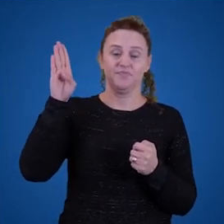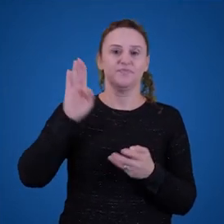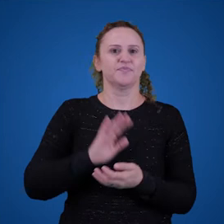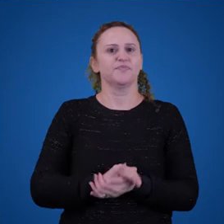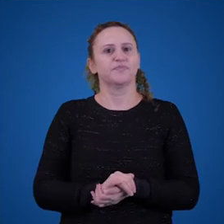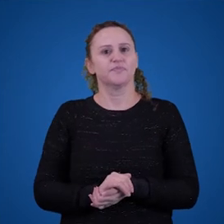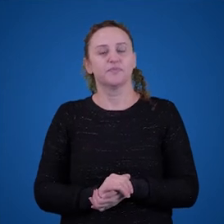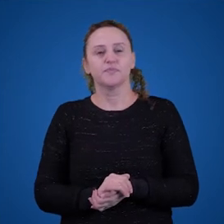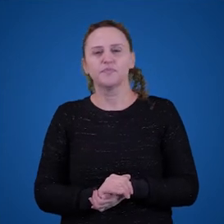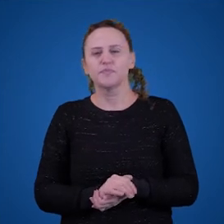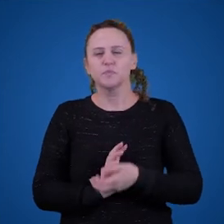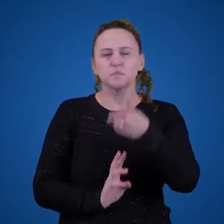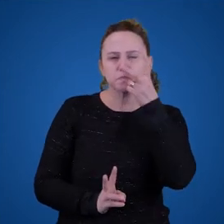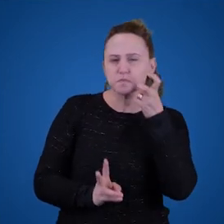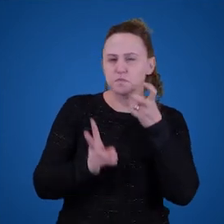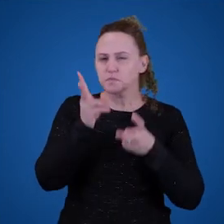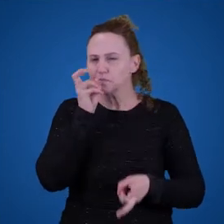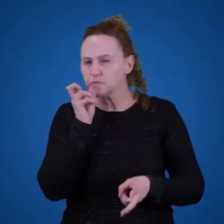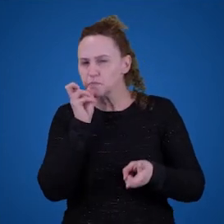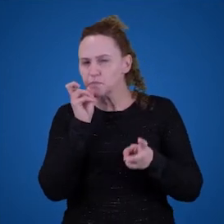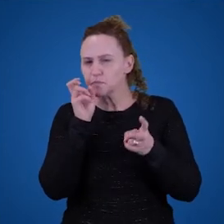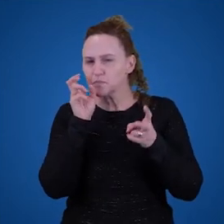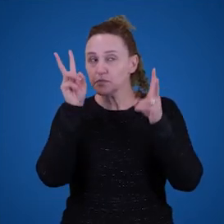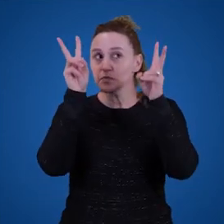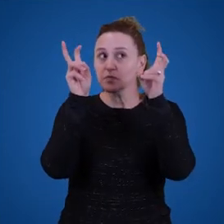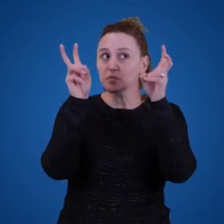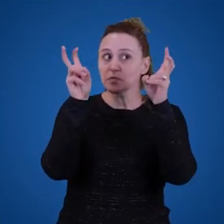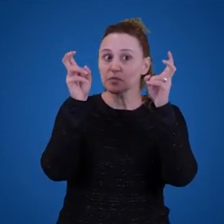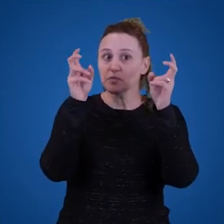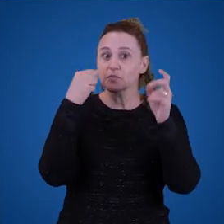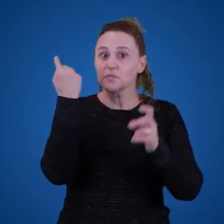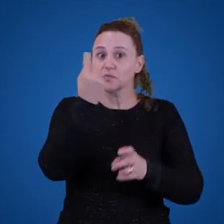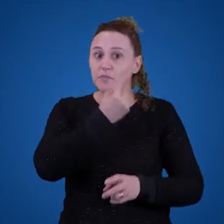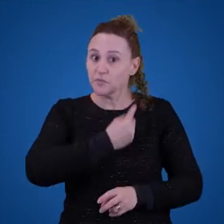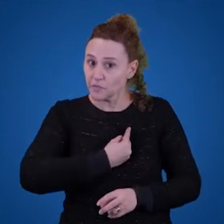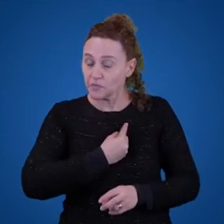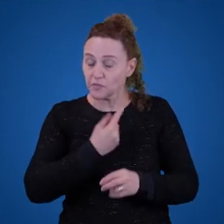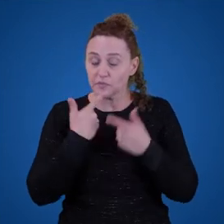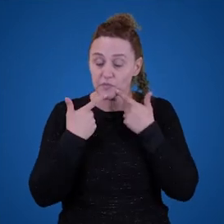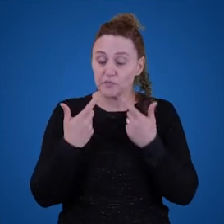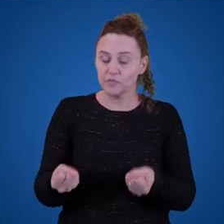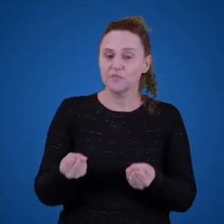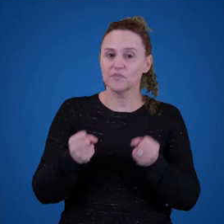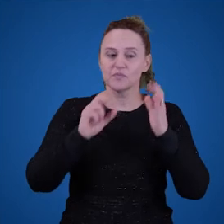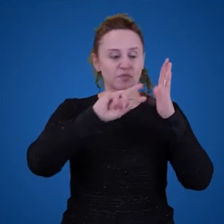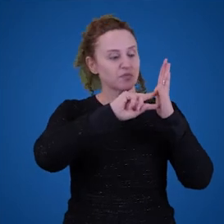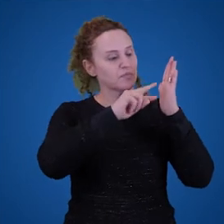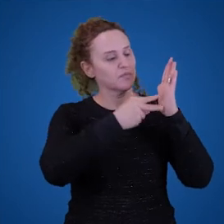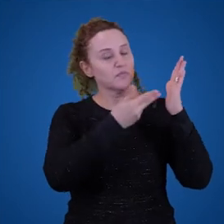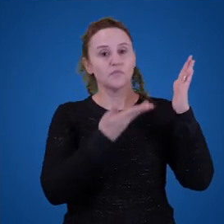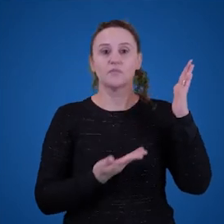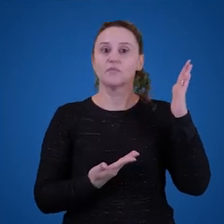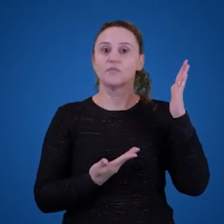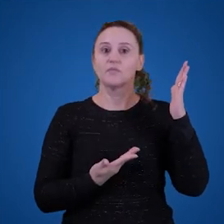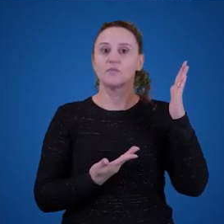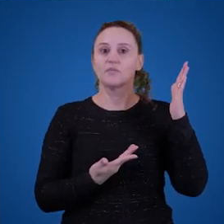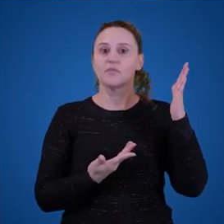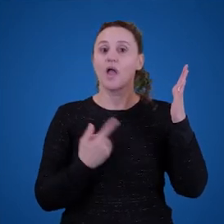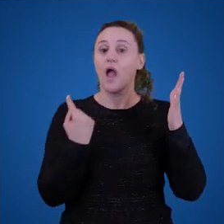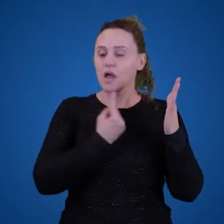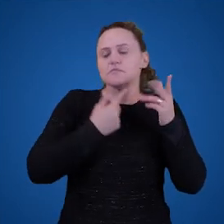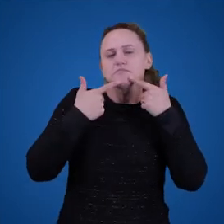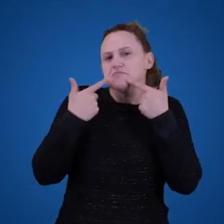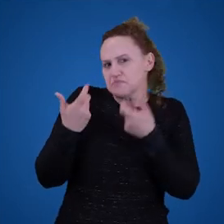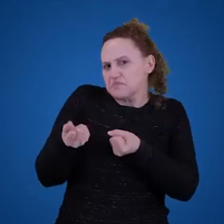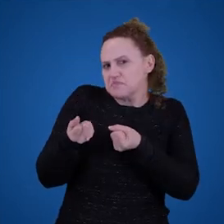atentar a alguns pontos sobre a nossa linguagem e o significado. E aqui eu digo a nossa linguagem, não estou dizendo